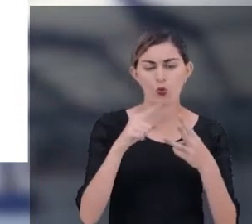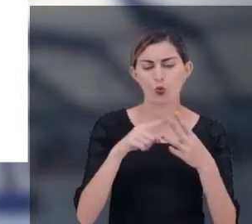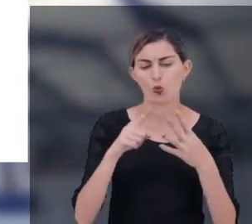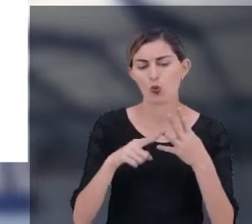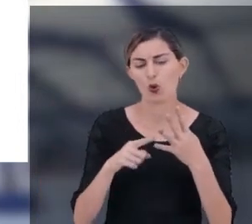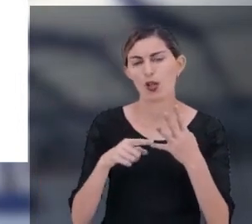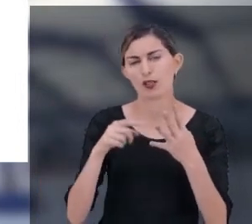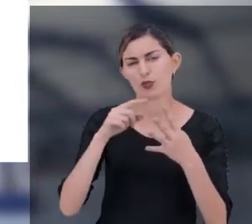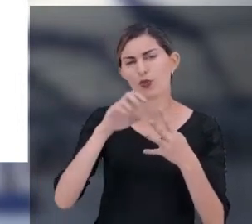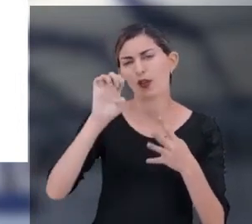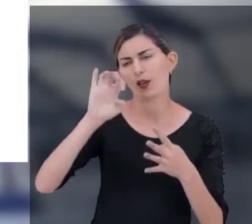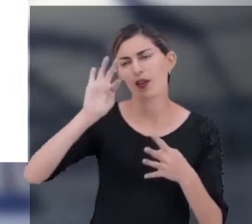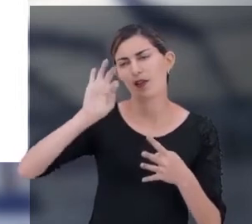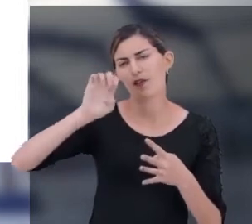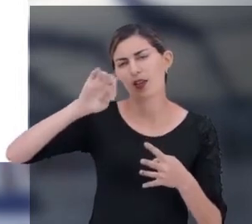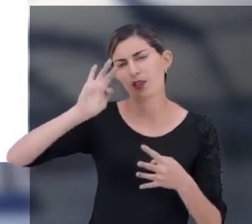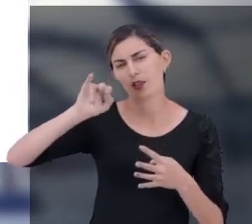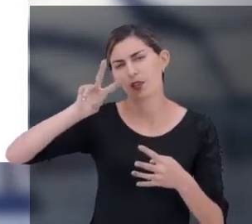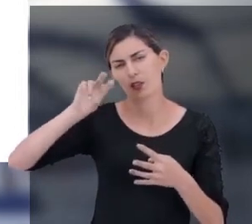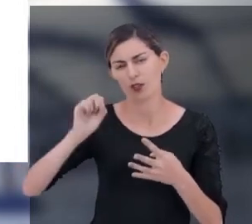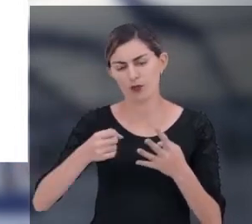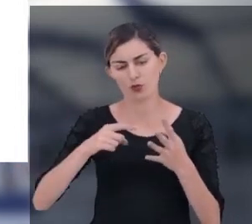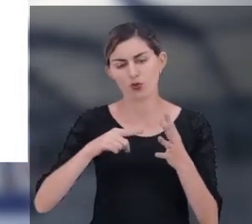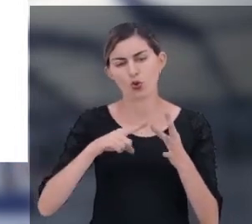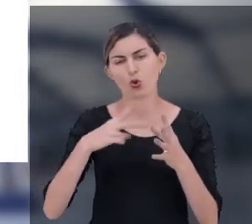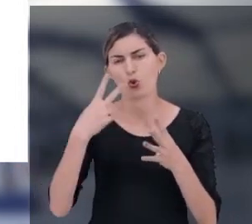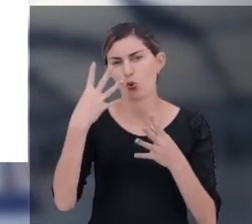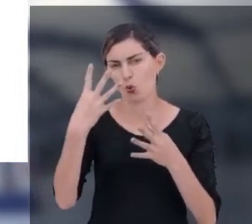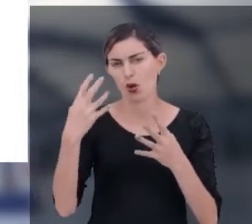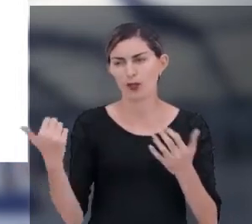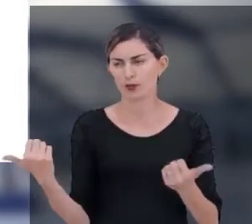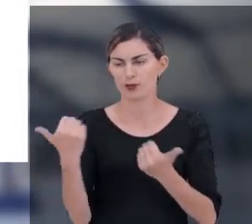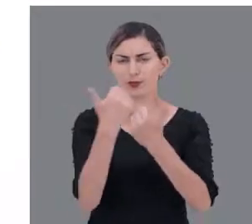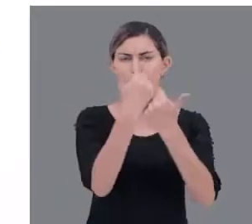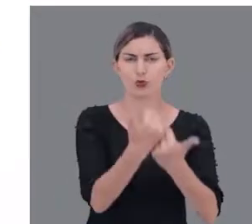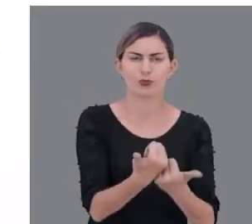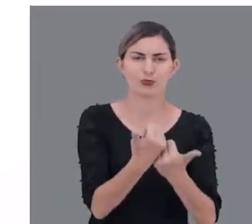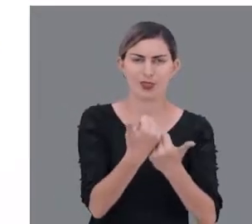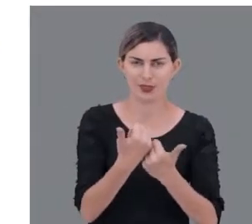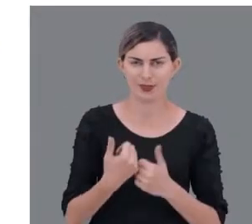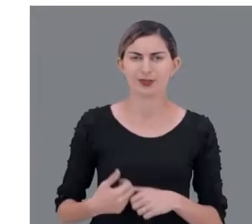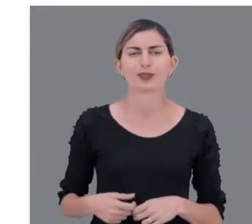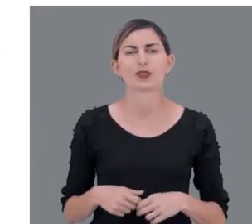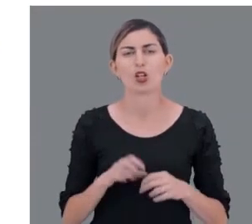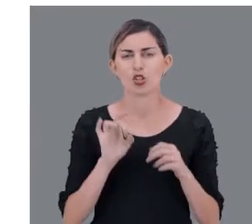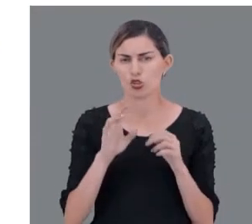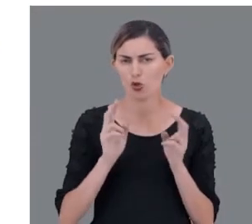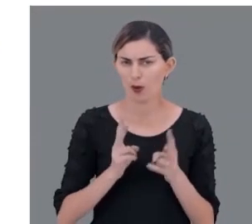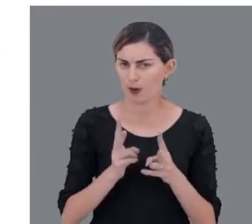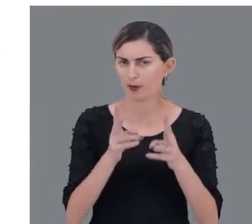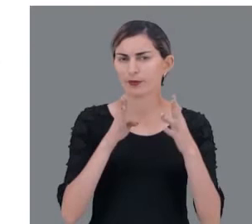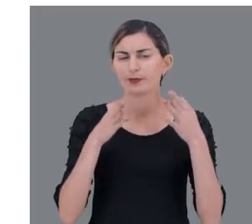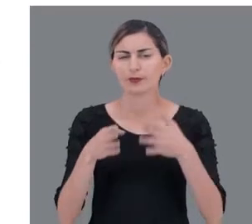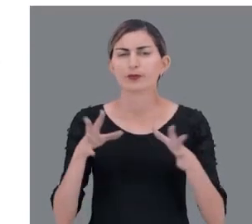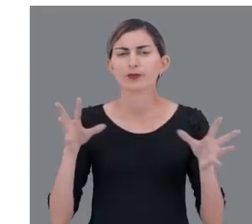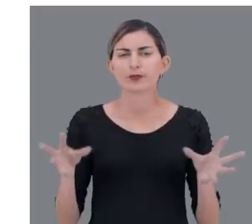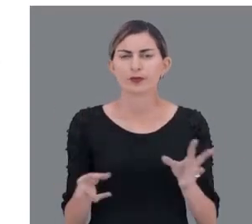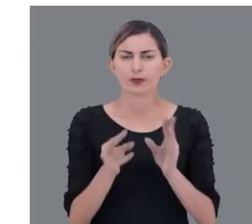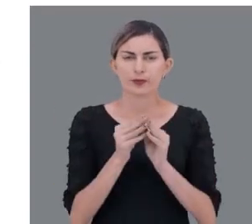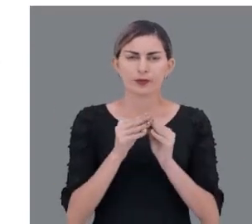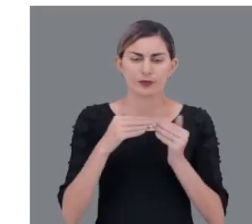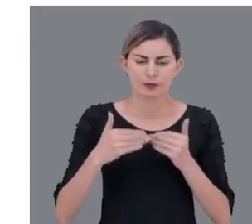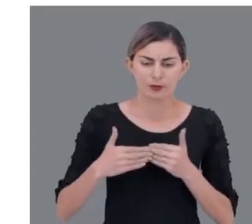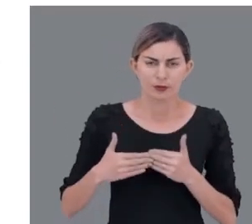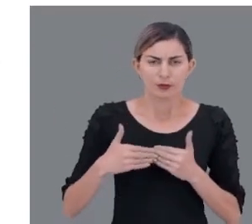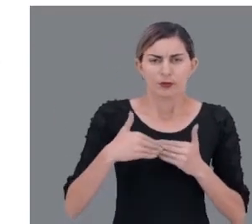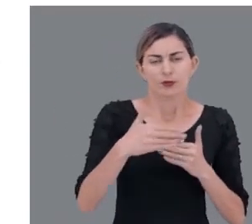quatro membros efetivos e quatro membros suplentes. Só que o nosso dimensionamento não para por aí. A gente conclui que a